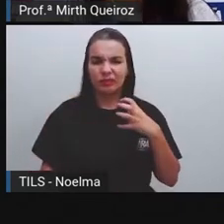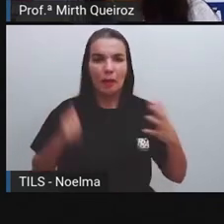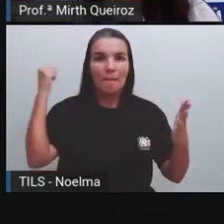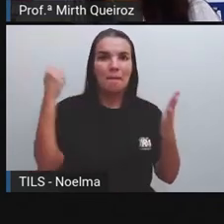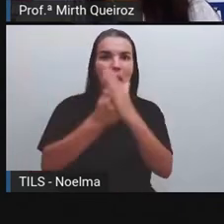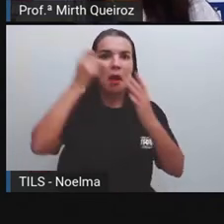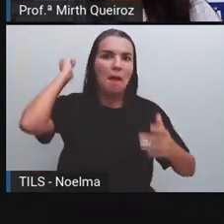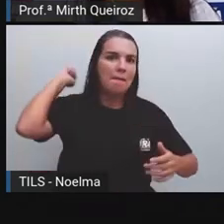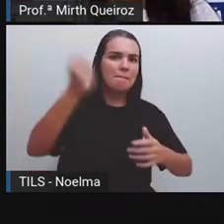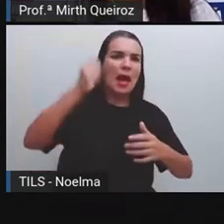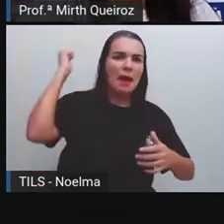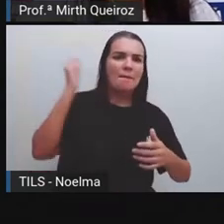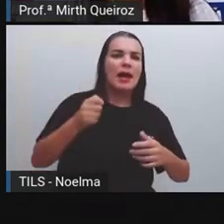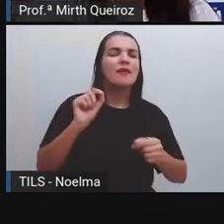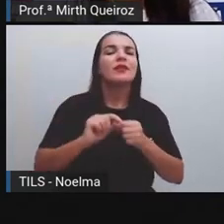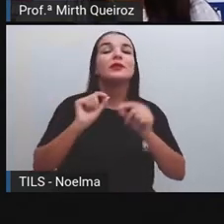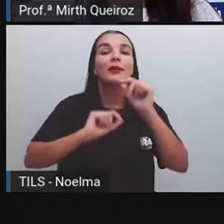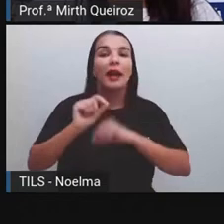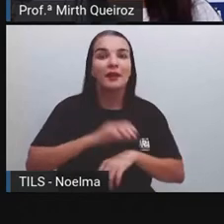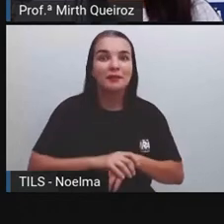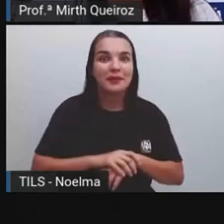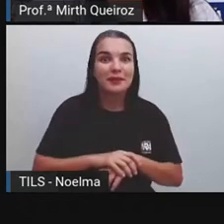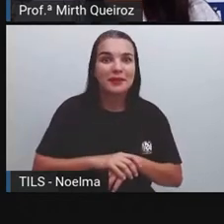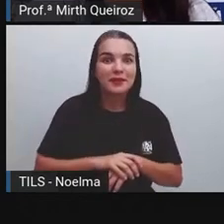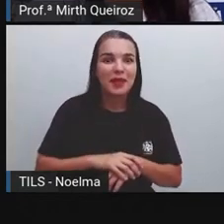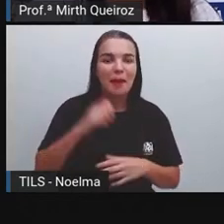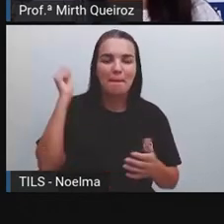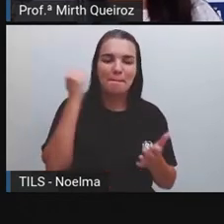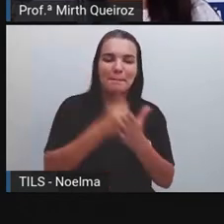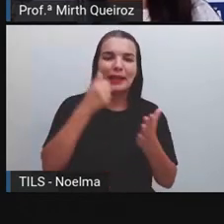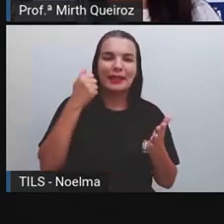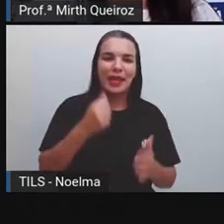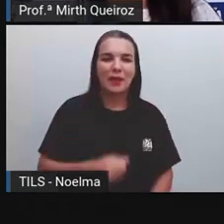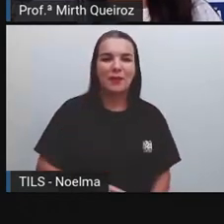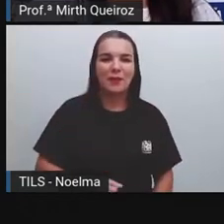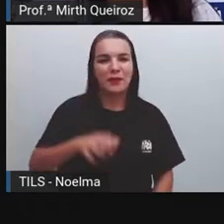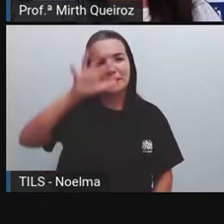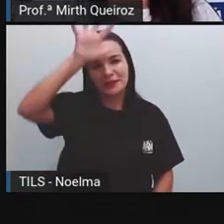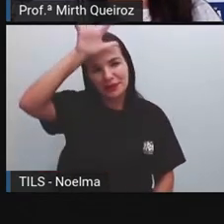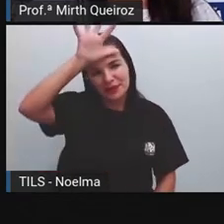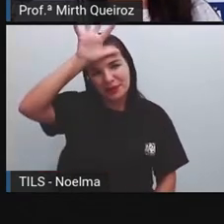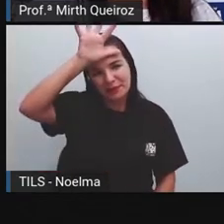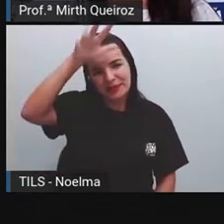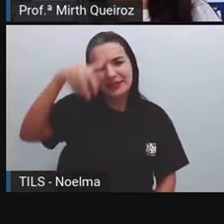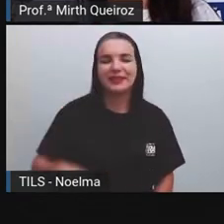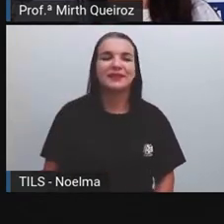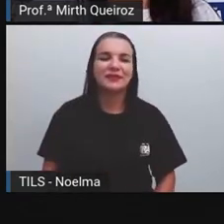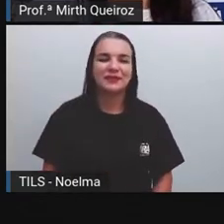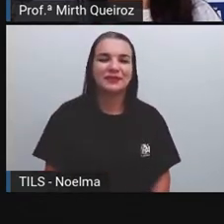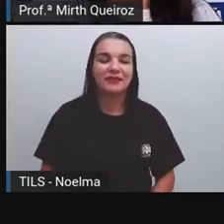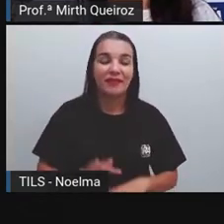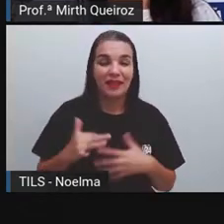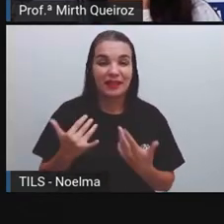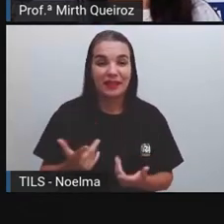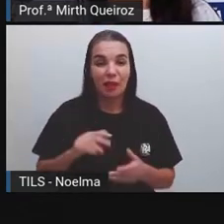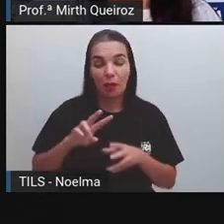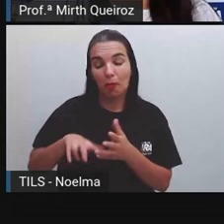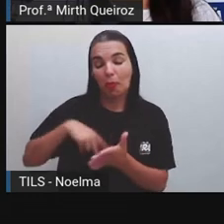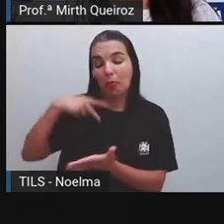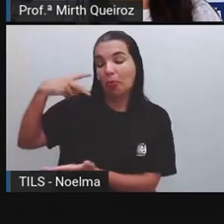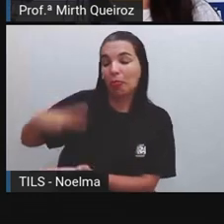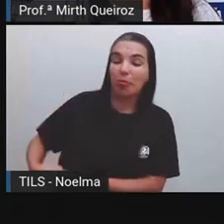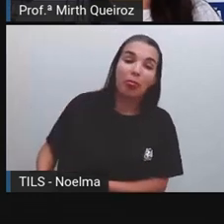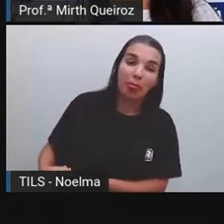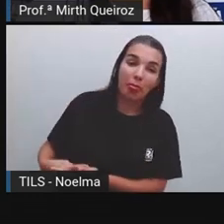Pô! O que significa que aconteceu? Ela acabou batendo aí no cebolinha, né? E aí o cebolinha aparece